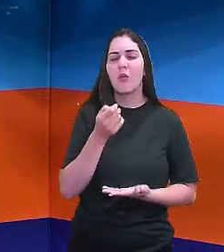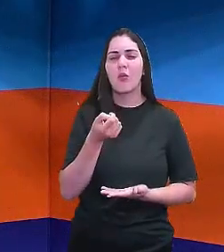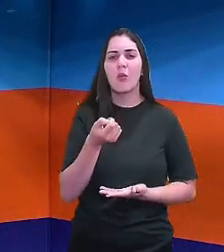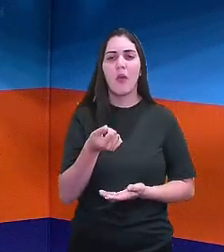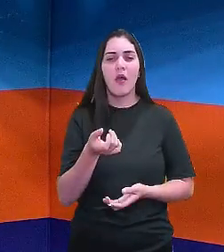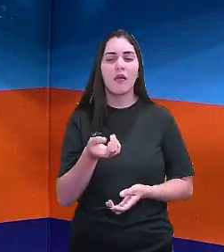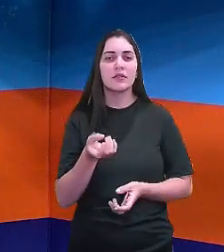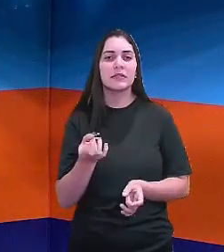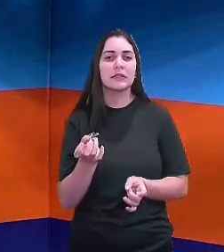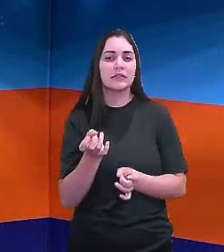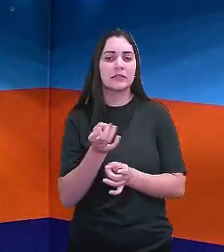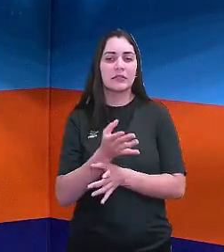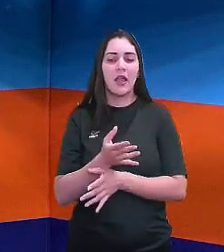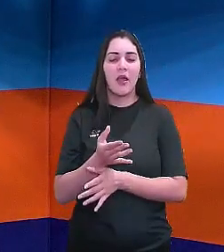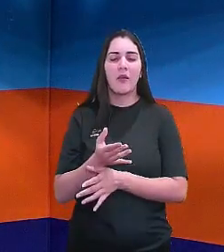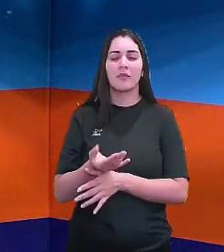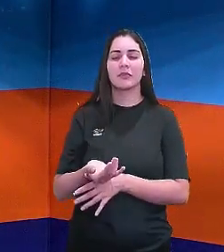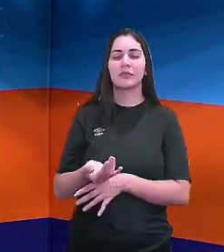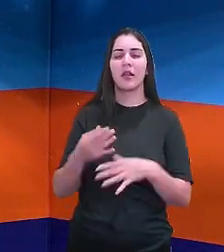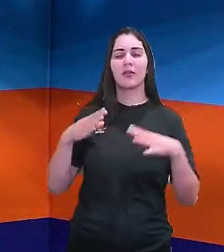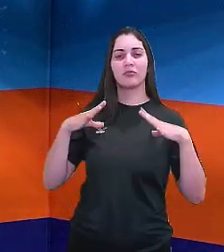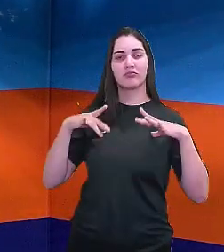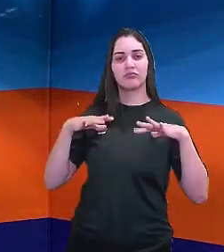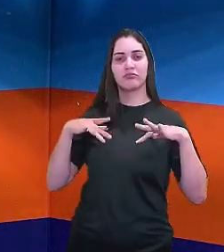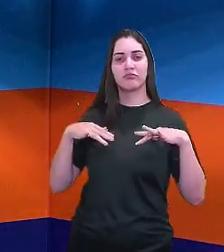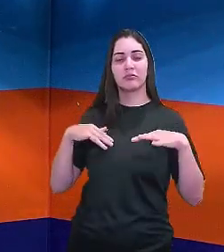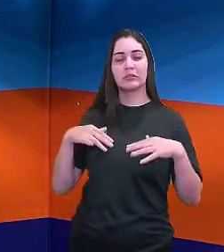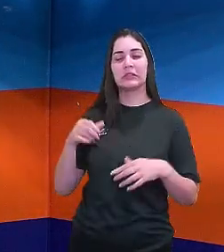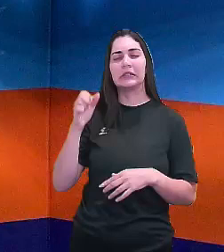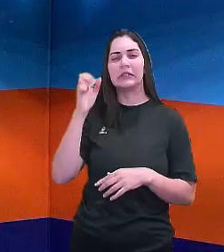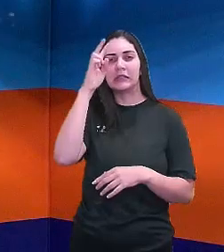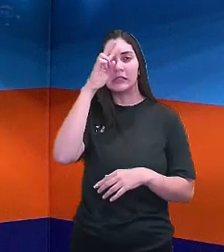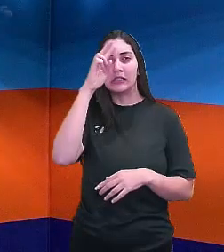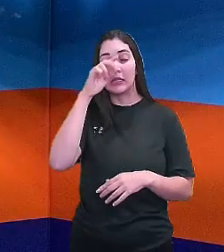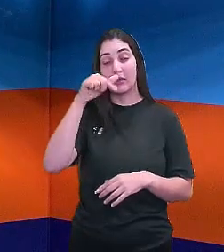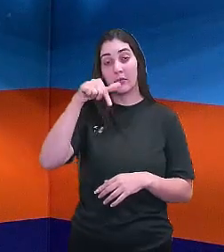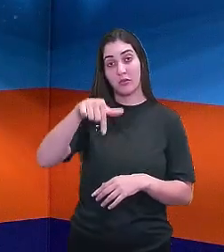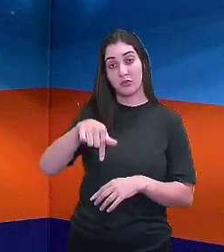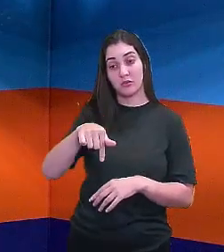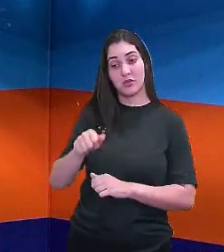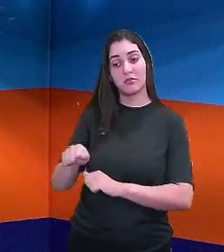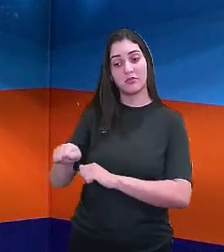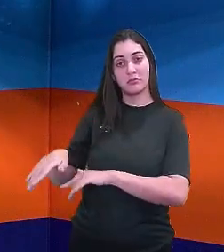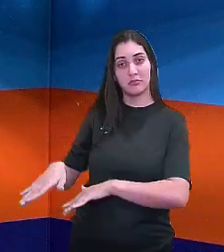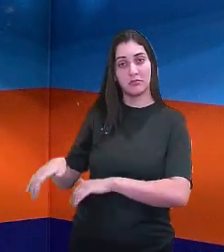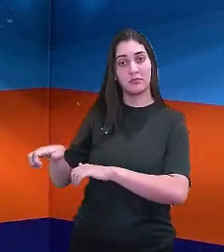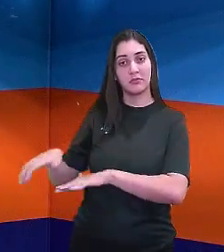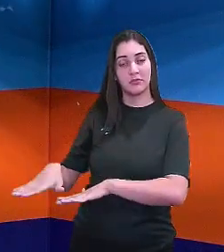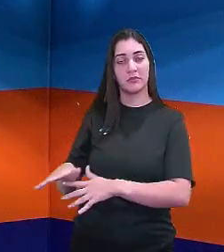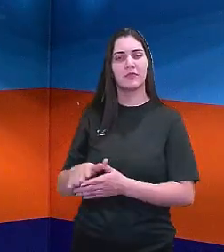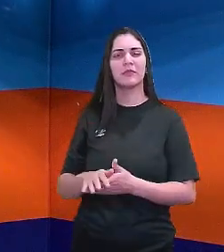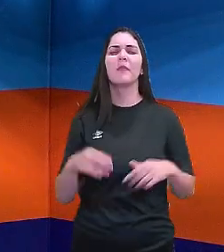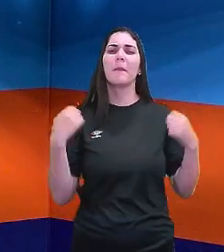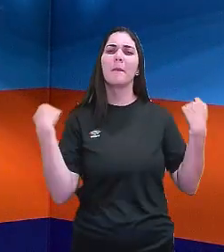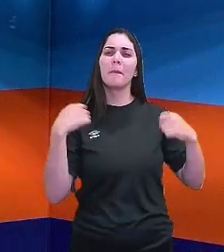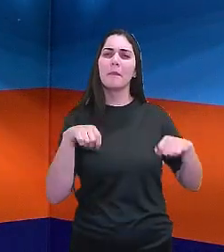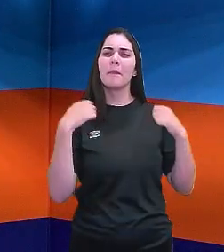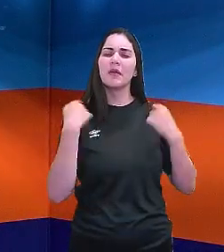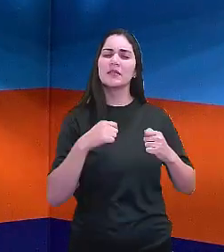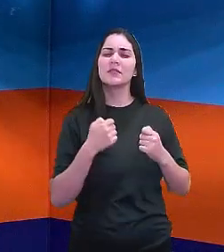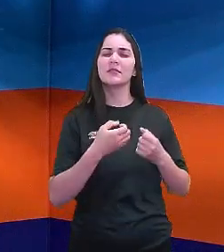um feriado que remete a esse período que é o 7 de setembro, ele precisa ser